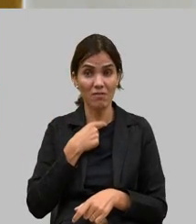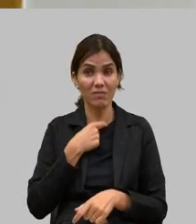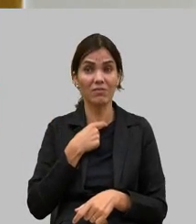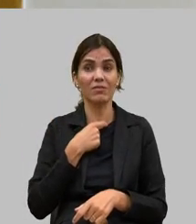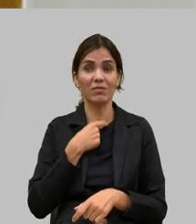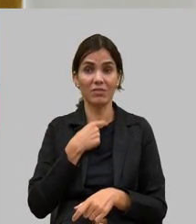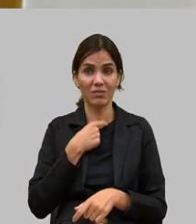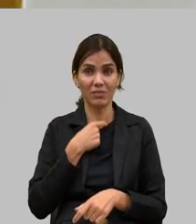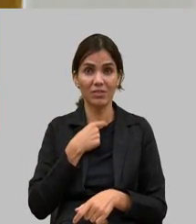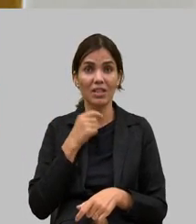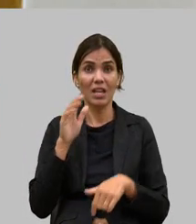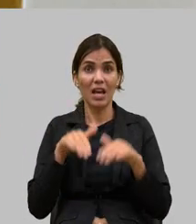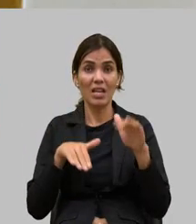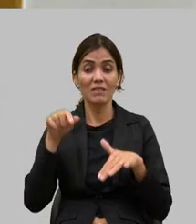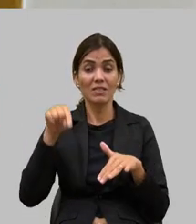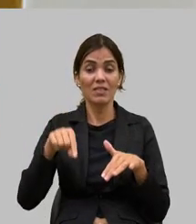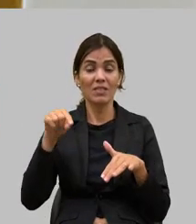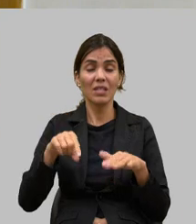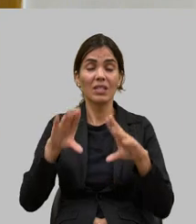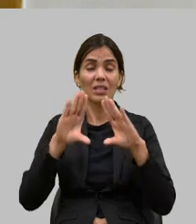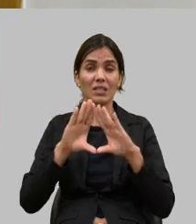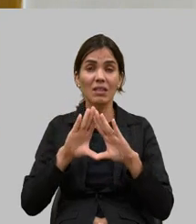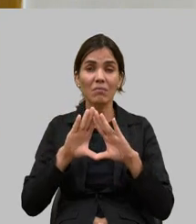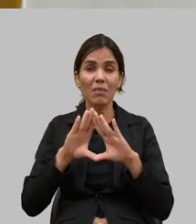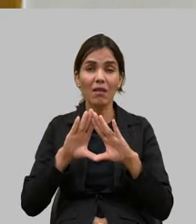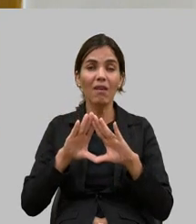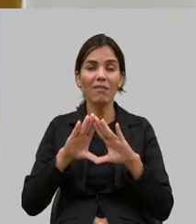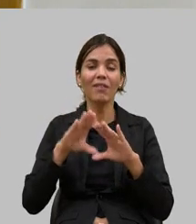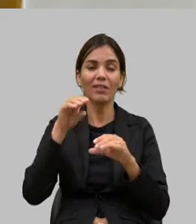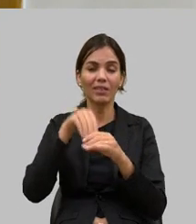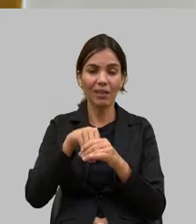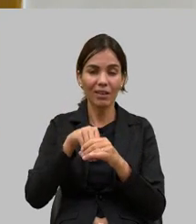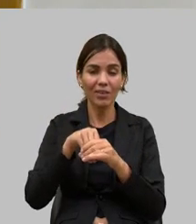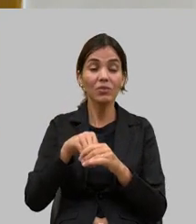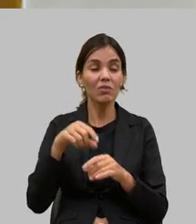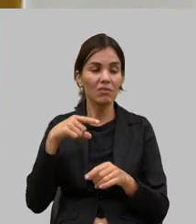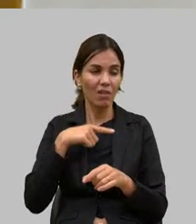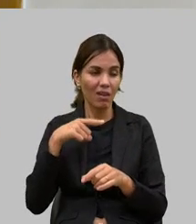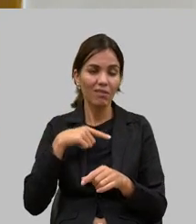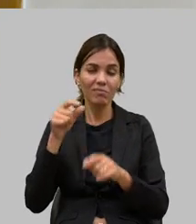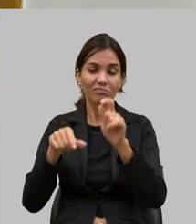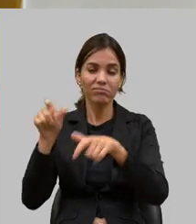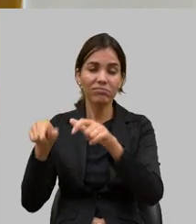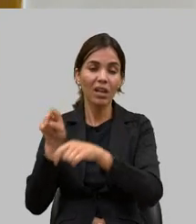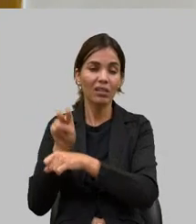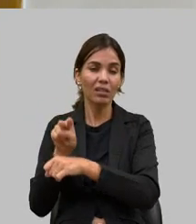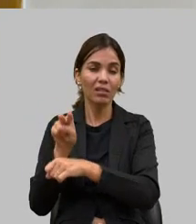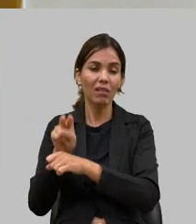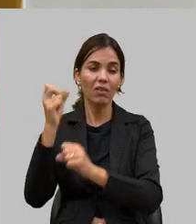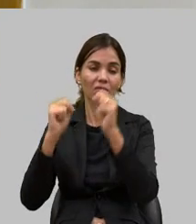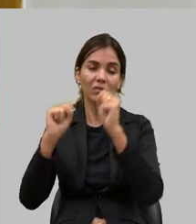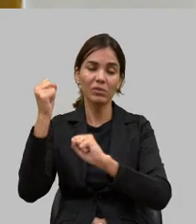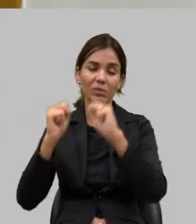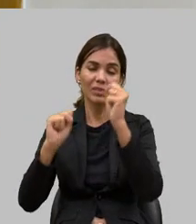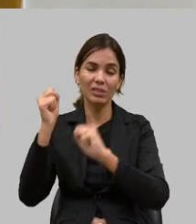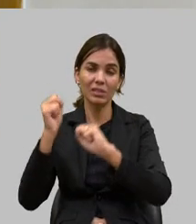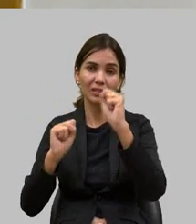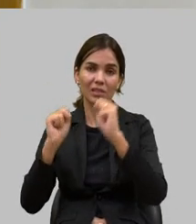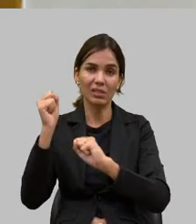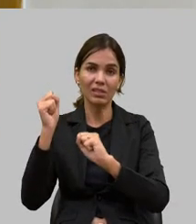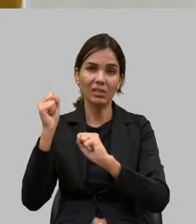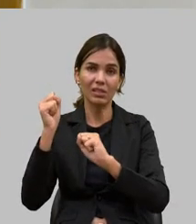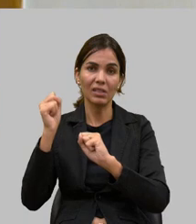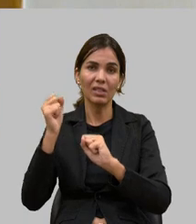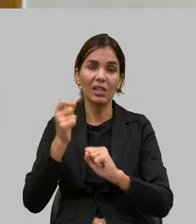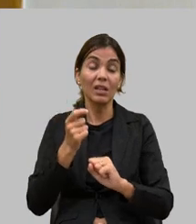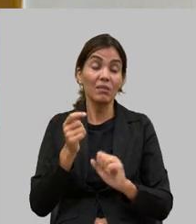da assembleia nós temos aqui aqueles que defendem a indústria e às vezes poucos estão aqui